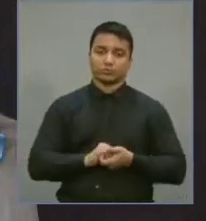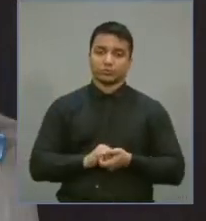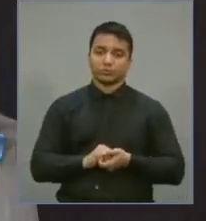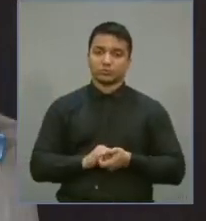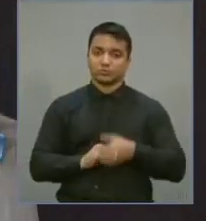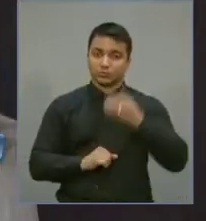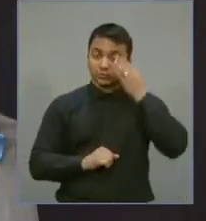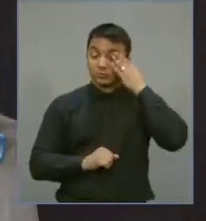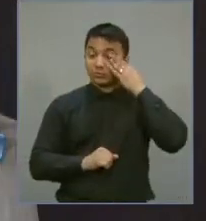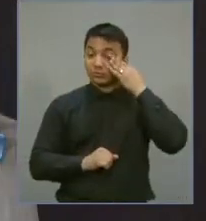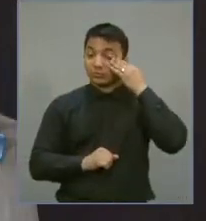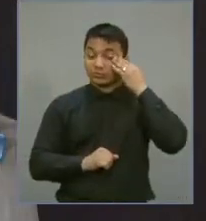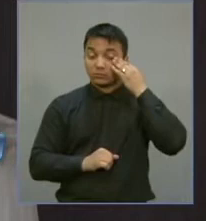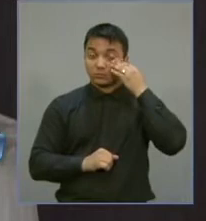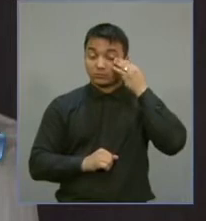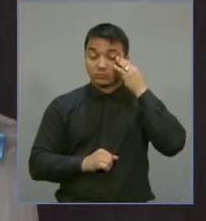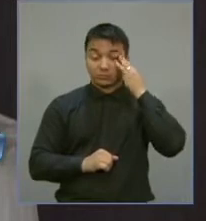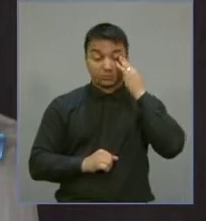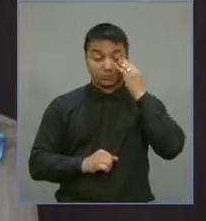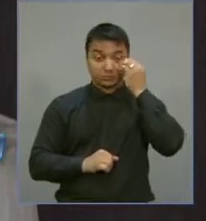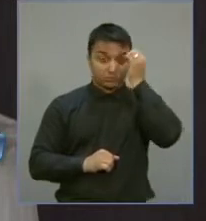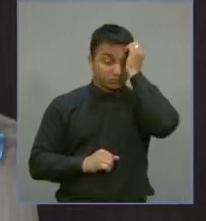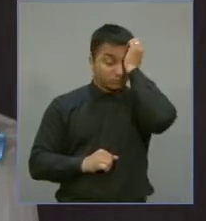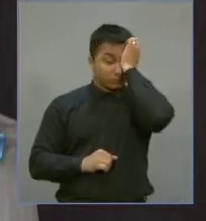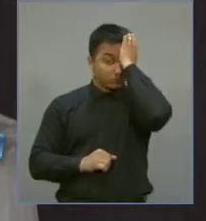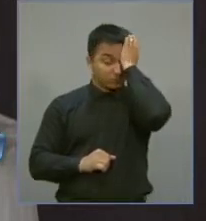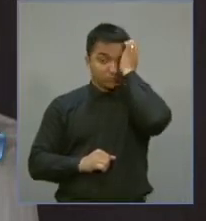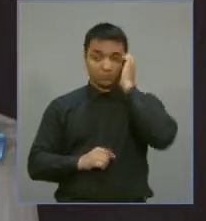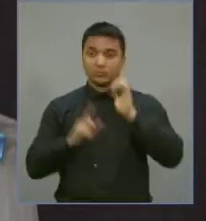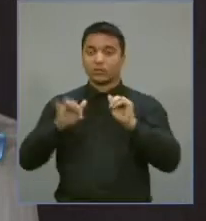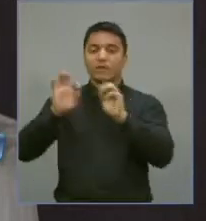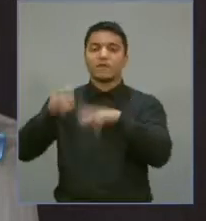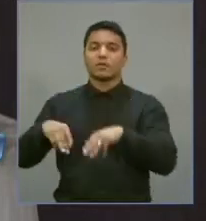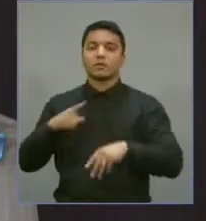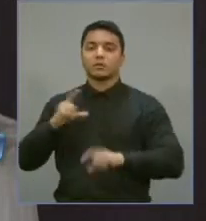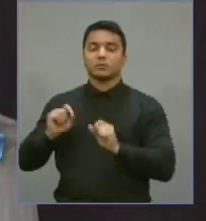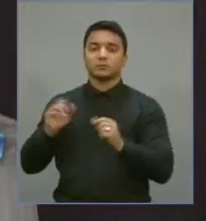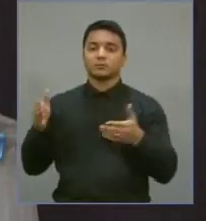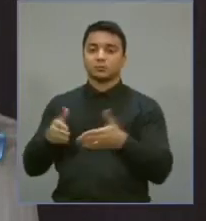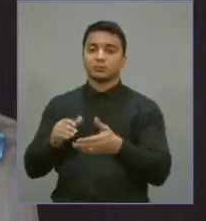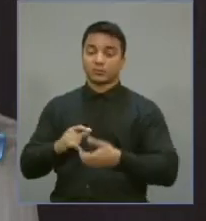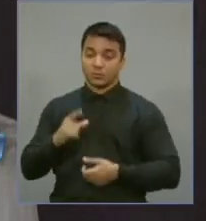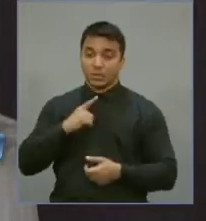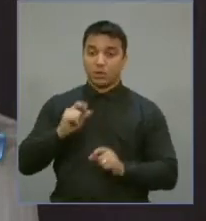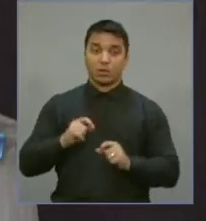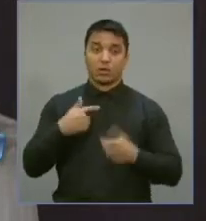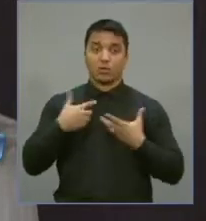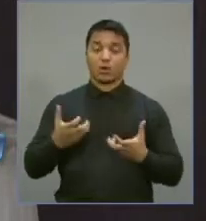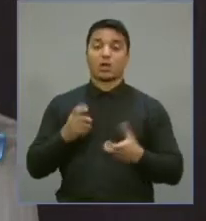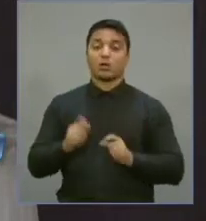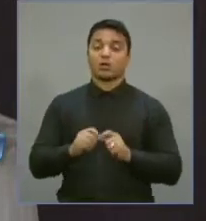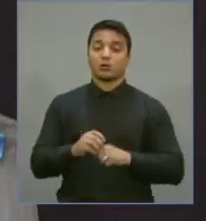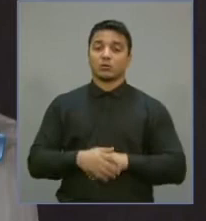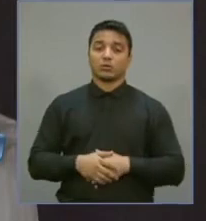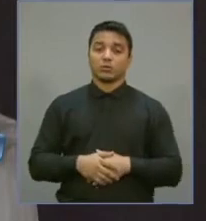Só mais um minuto, por gentileza, presidente, para concluir. Aqui eu quero